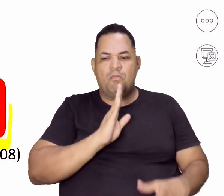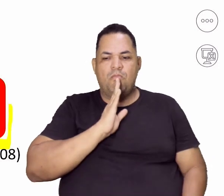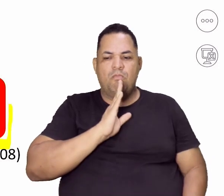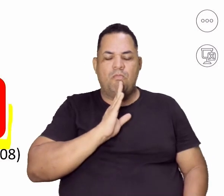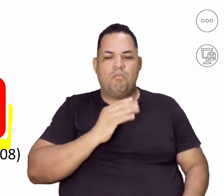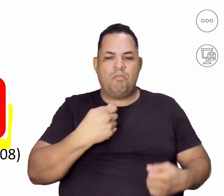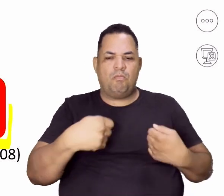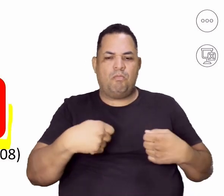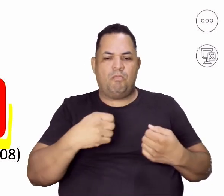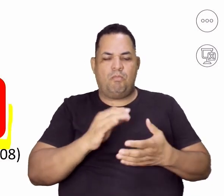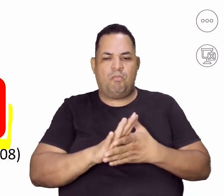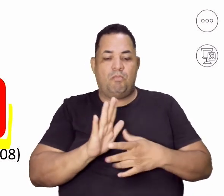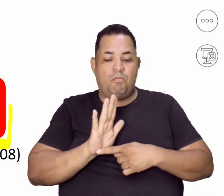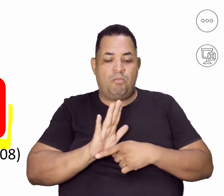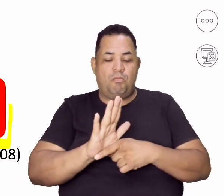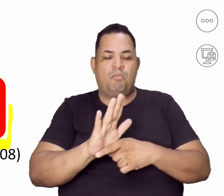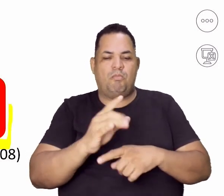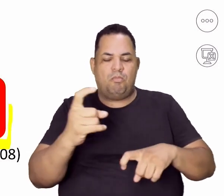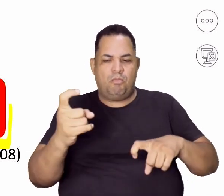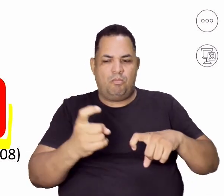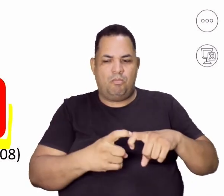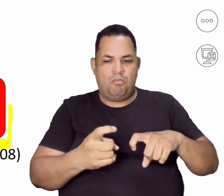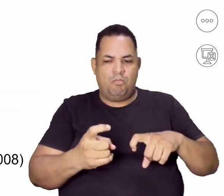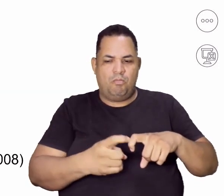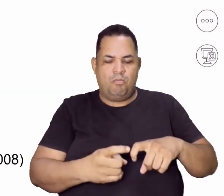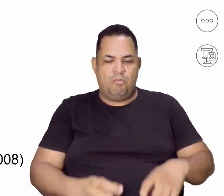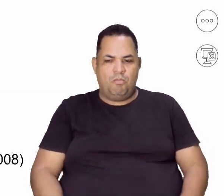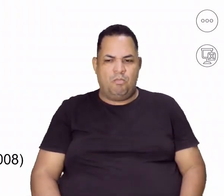precisando de auxílio médico, tá?